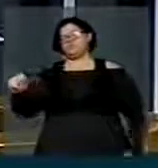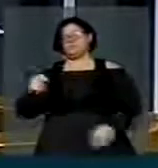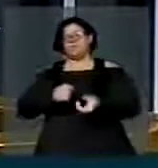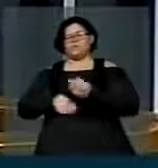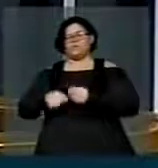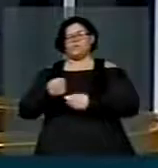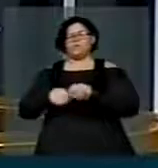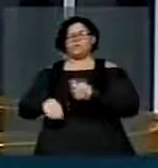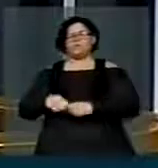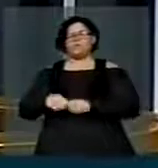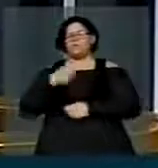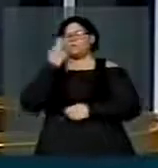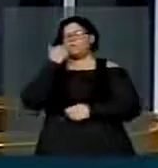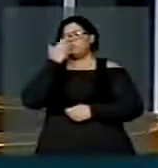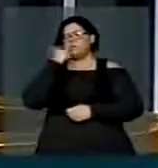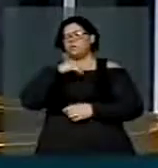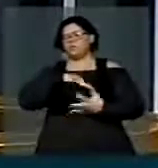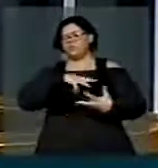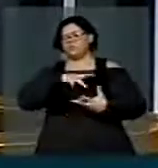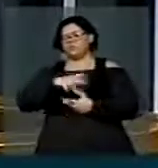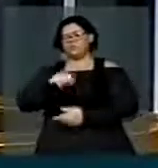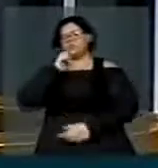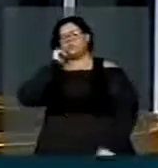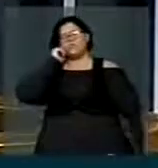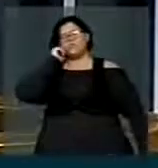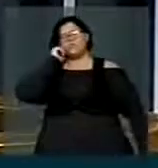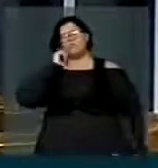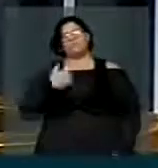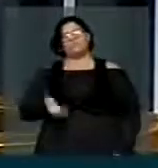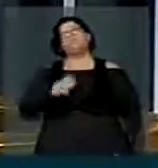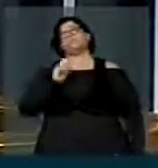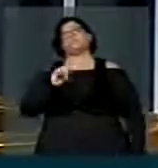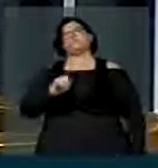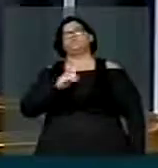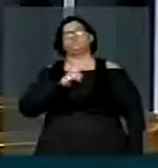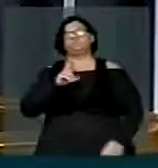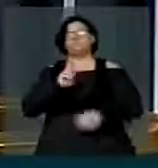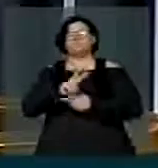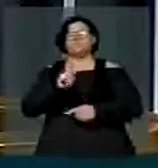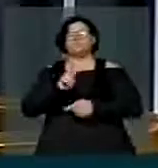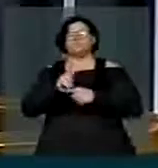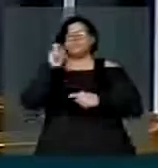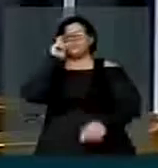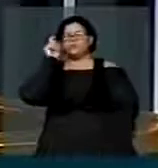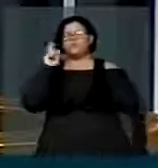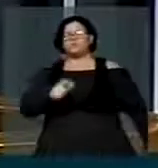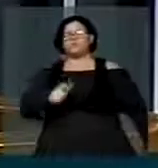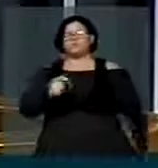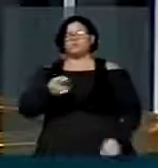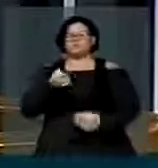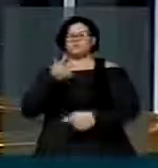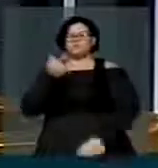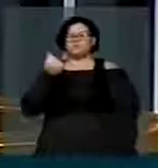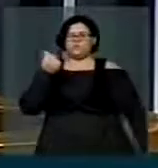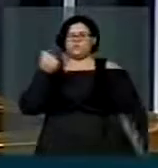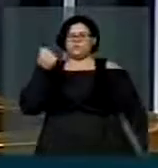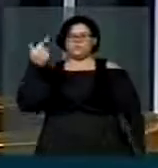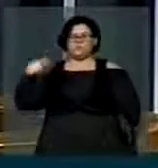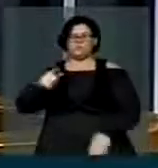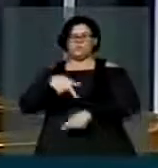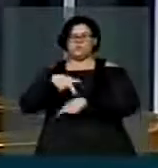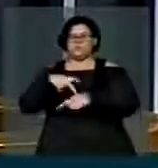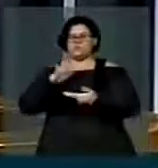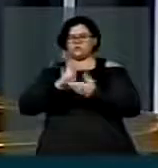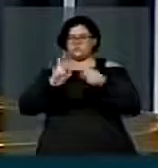dos alimentos no mundo. Quem, portanto, são os defensores dos interesses do capital internacional nessa casa,